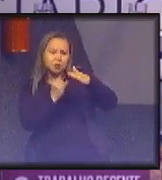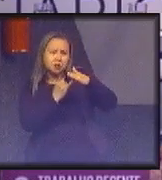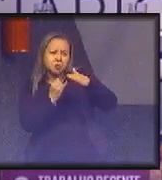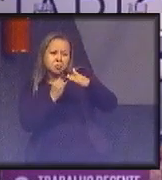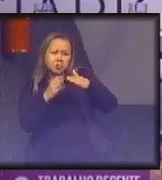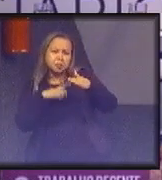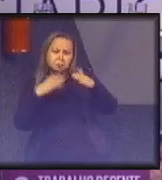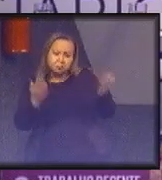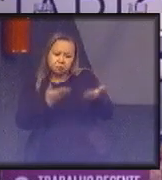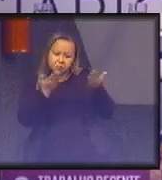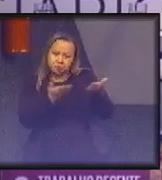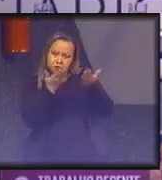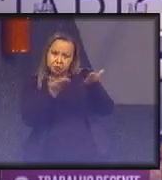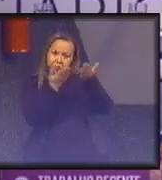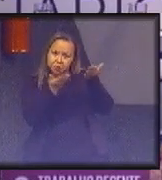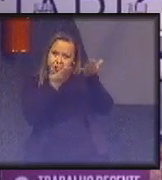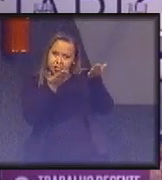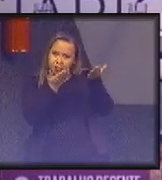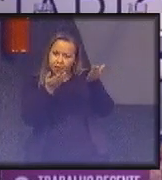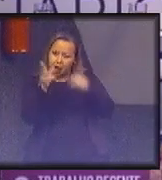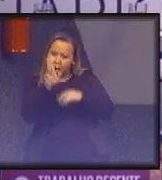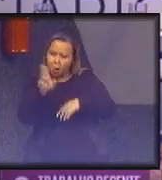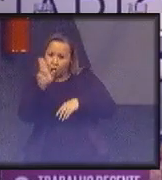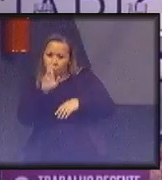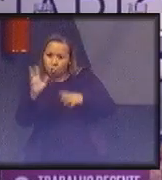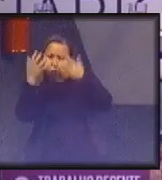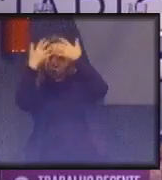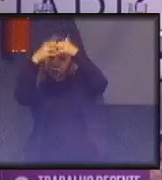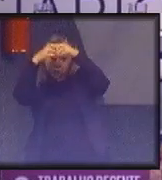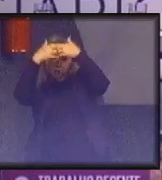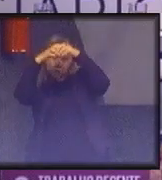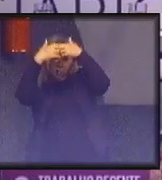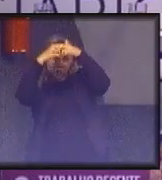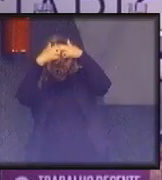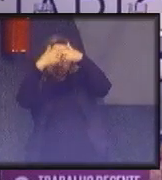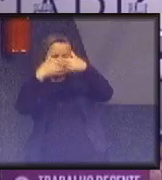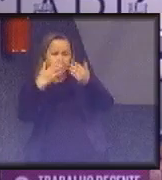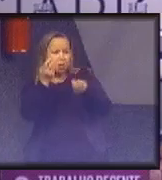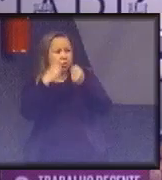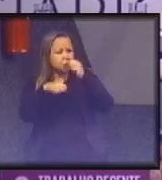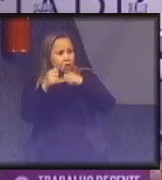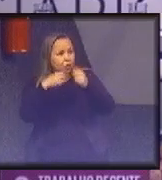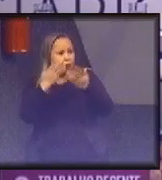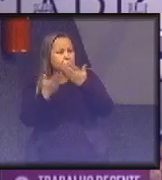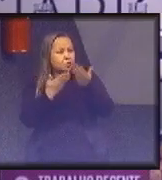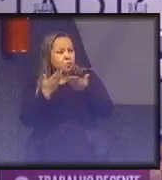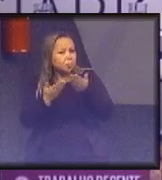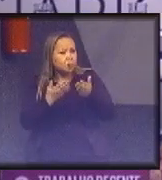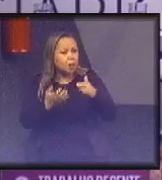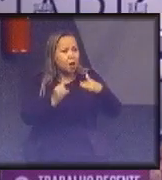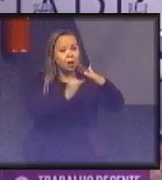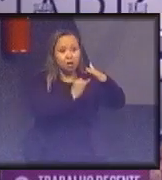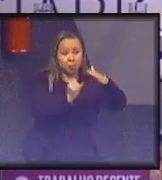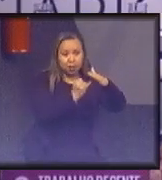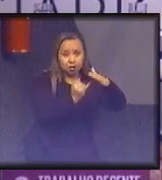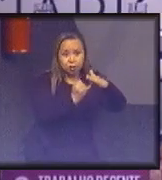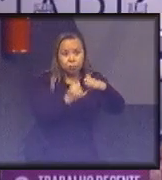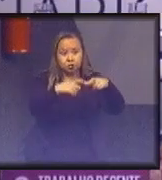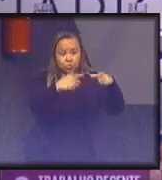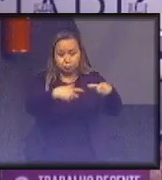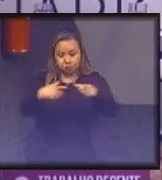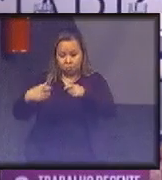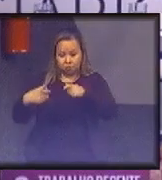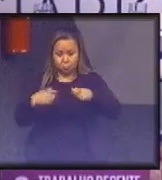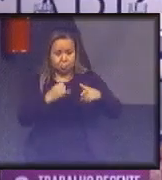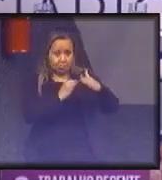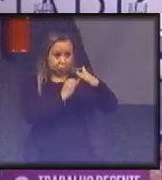de incentivar o consumo consciente, a economia circular no âmbito dos seus órgãos? Será que é possível uma política de